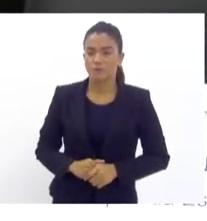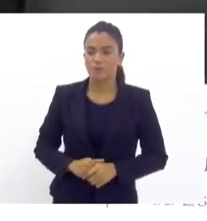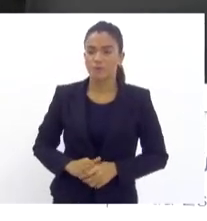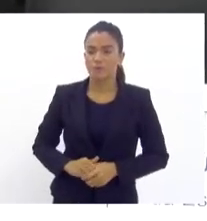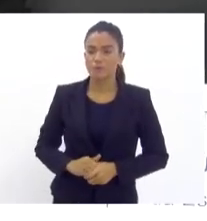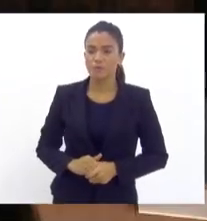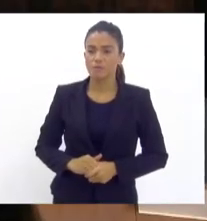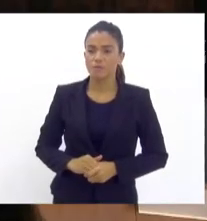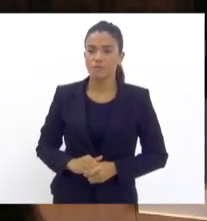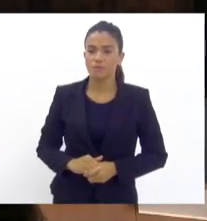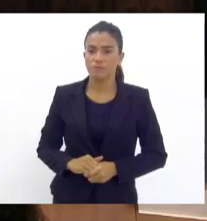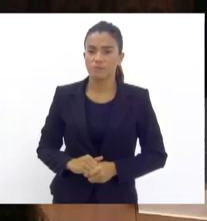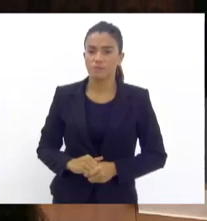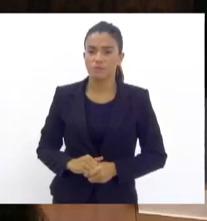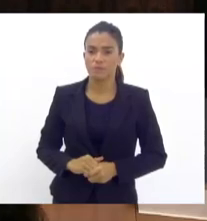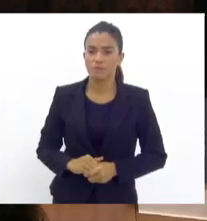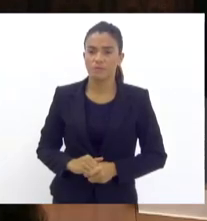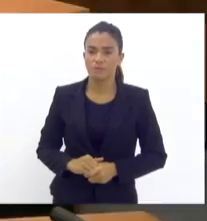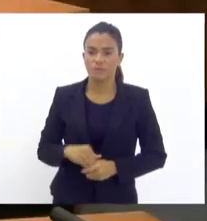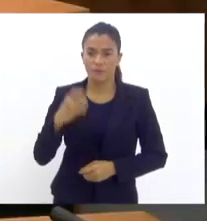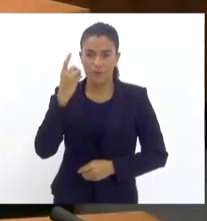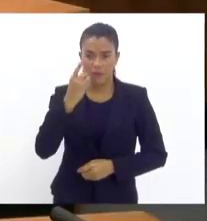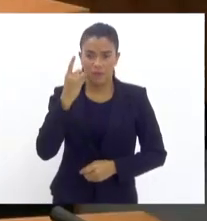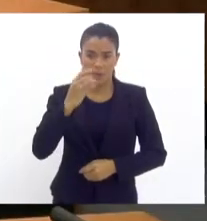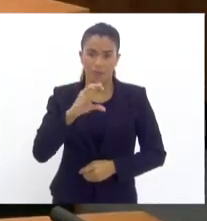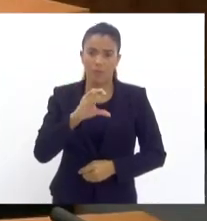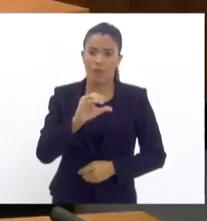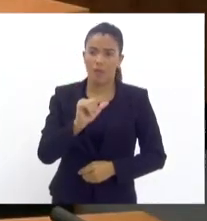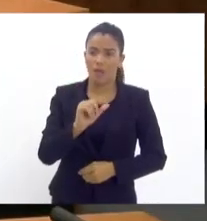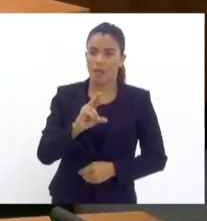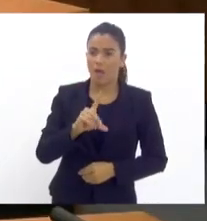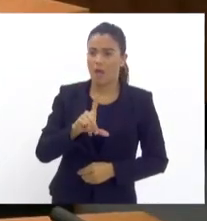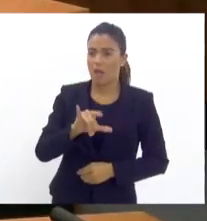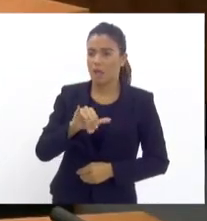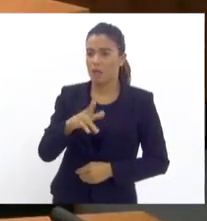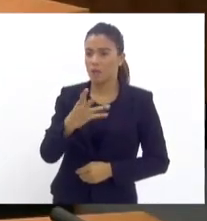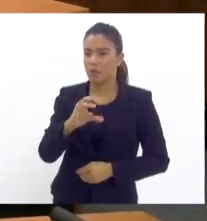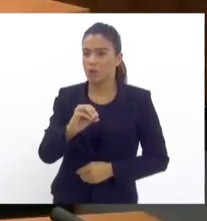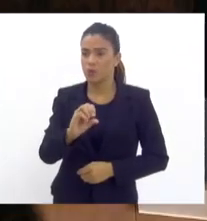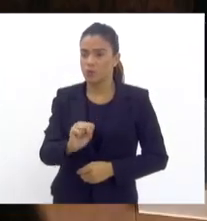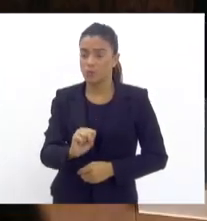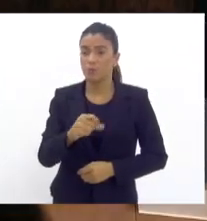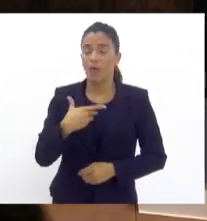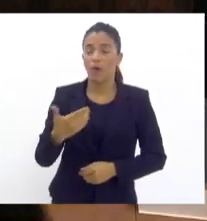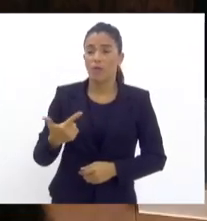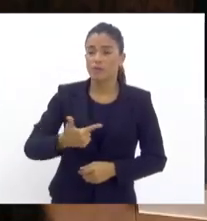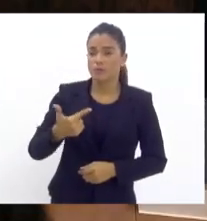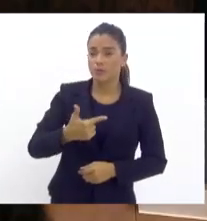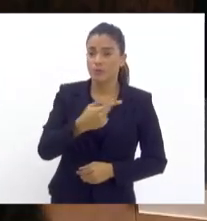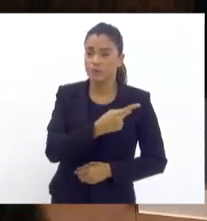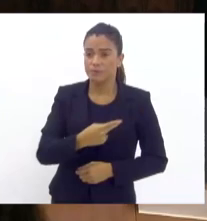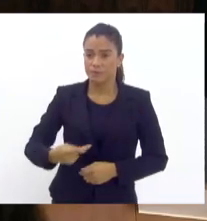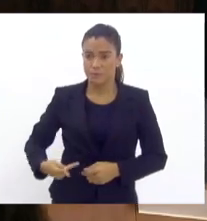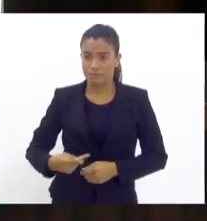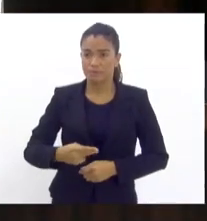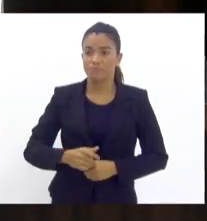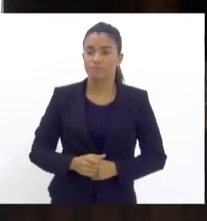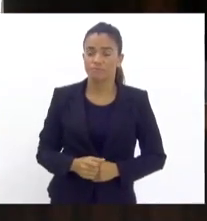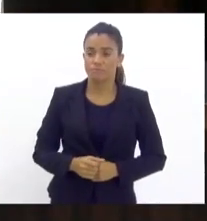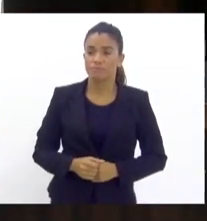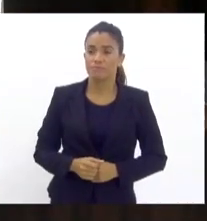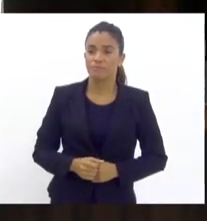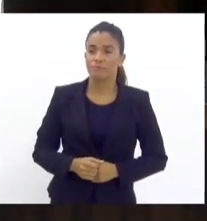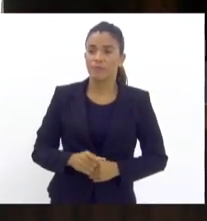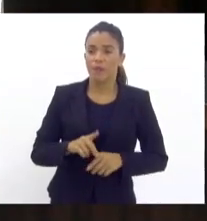Muito obrigado, deputado Carlinhos, BNH. Passa a palavra, então, para o vice-presidente da Comissão de Segurança Pública, Assuntos de